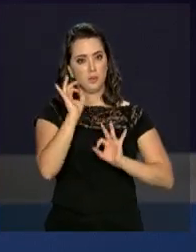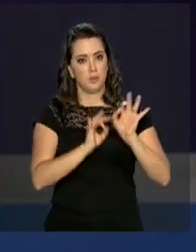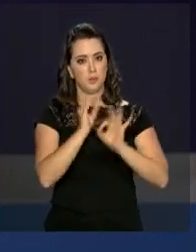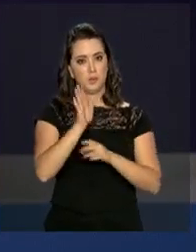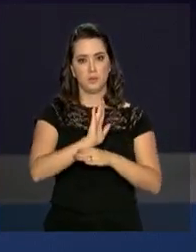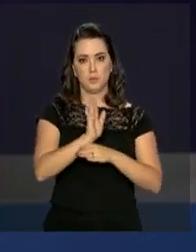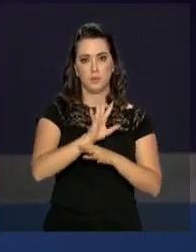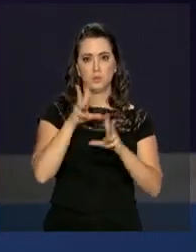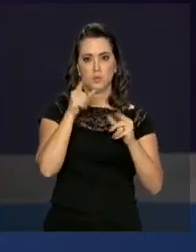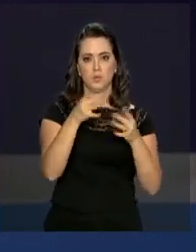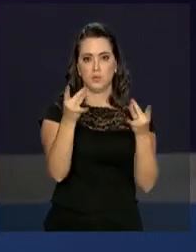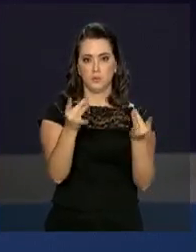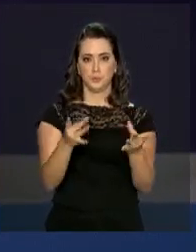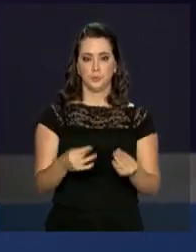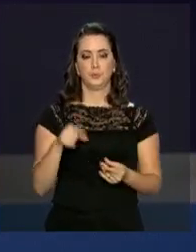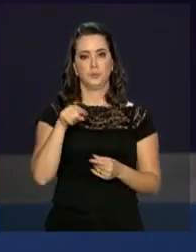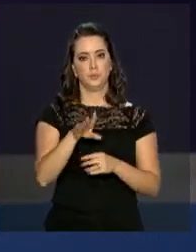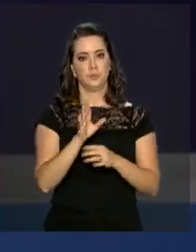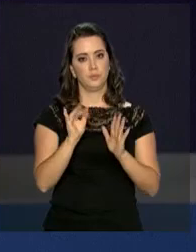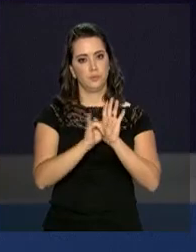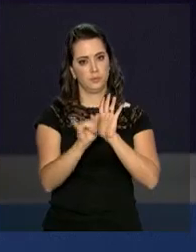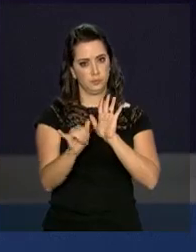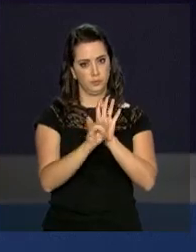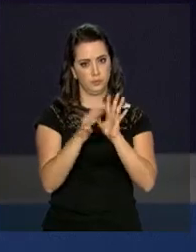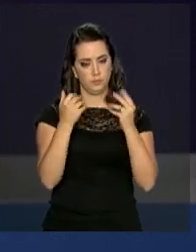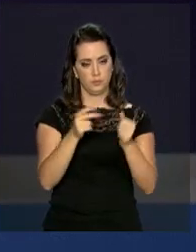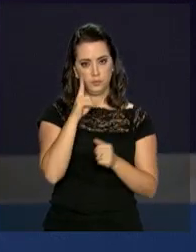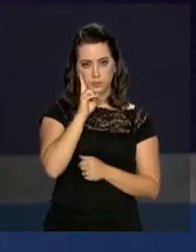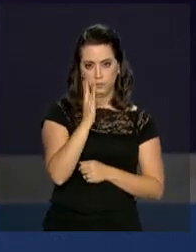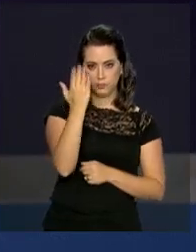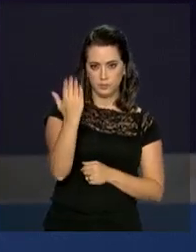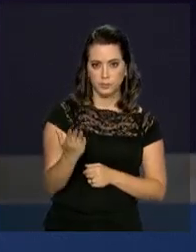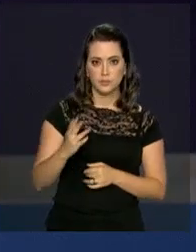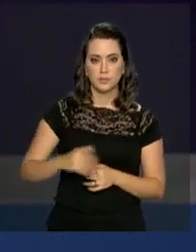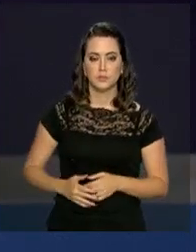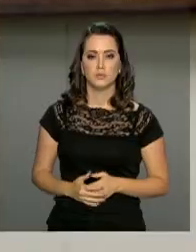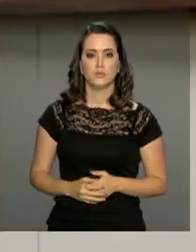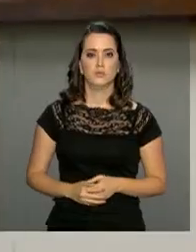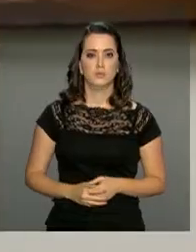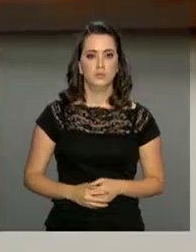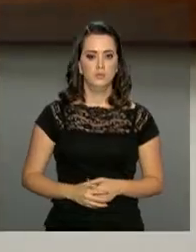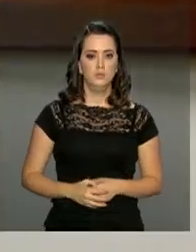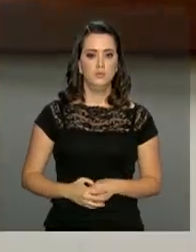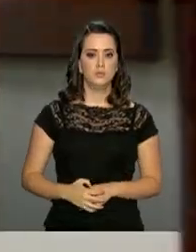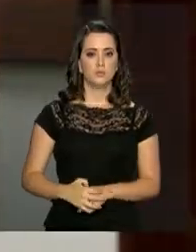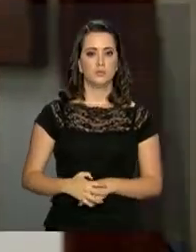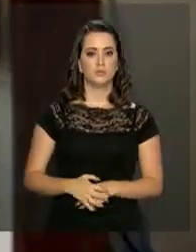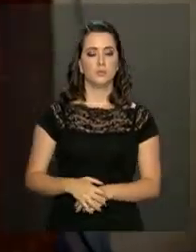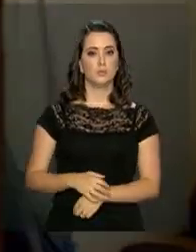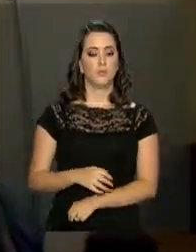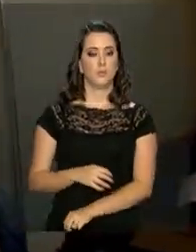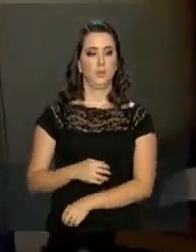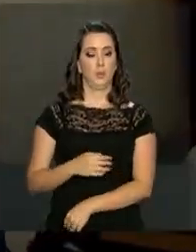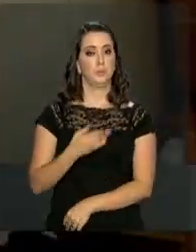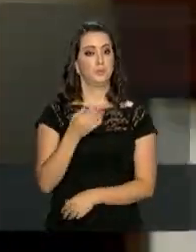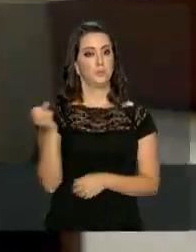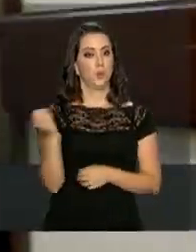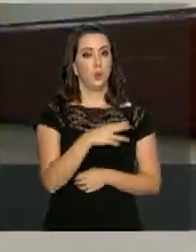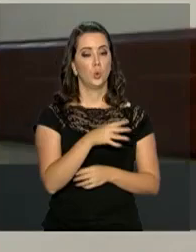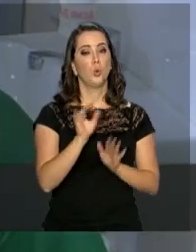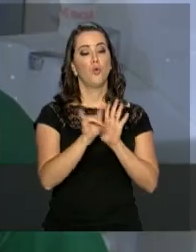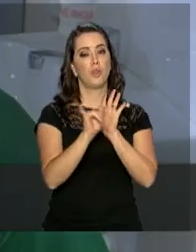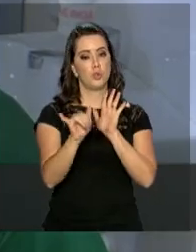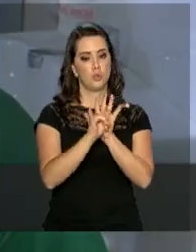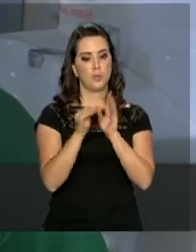uma reportagem com todos os detalhes deste novo edital. Vamos acompanhar. O novo edital do Ministério da